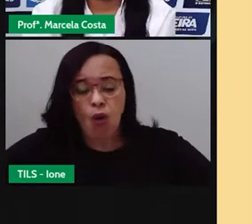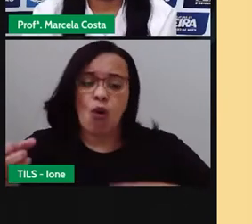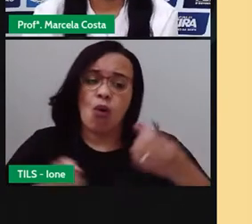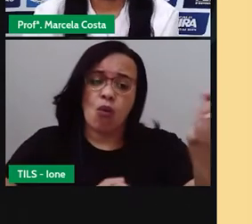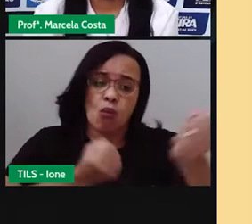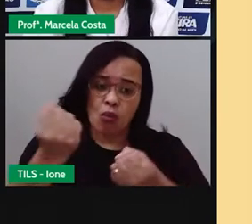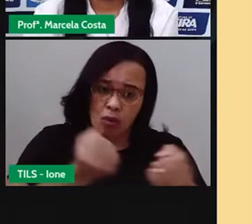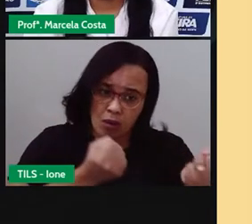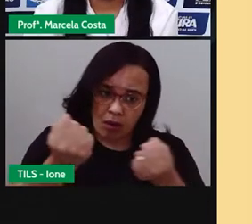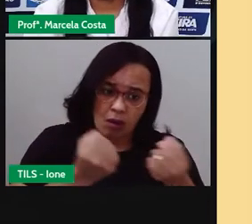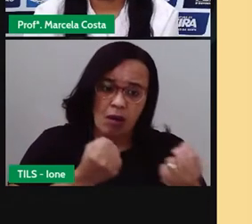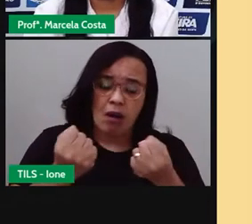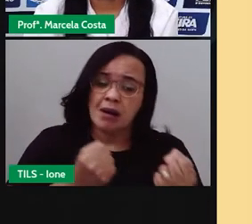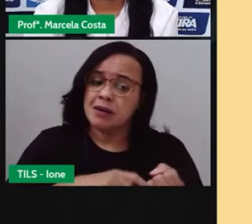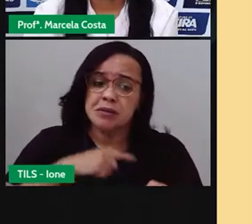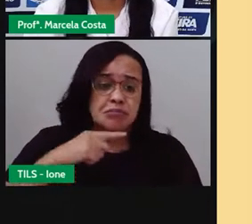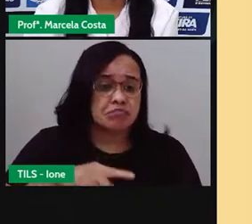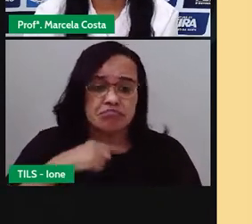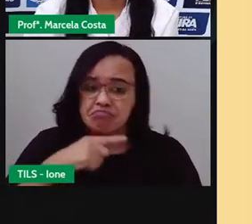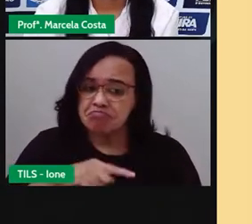reservado para estacionar.